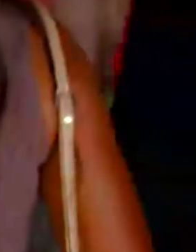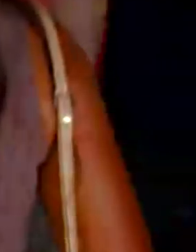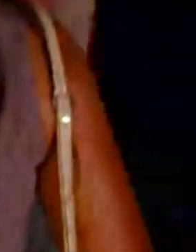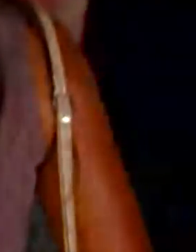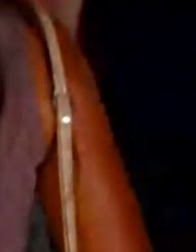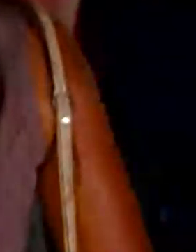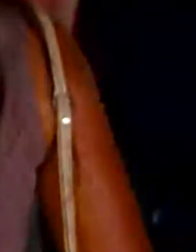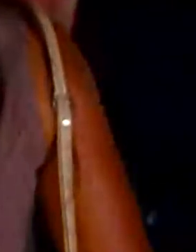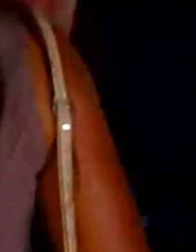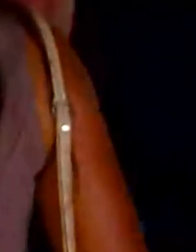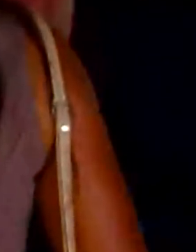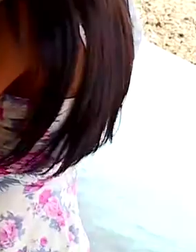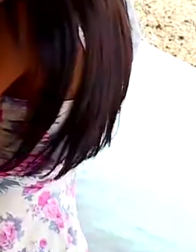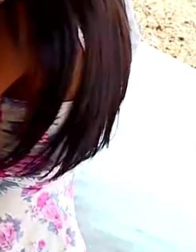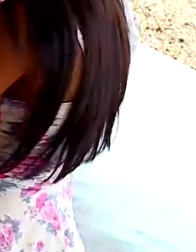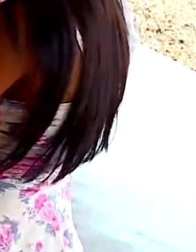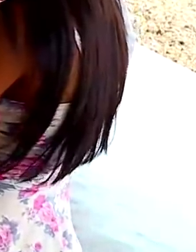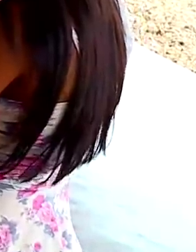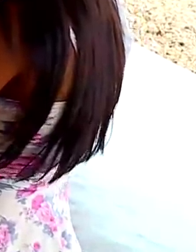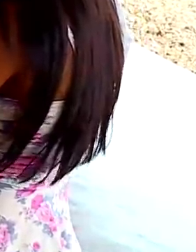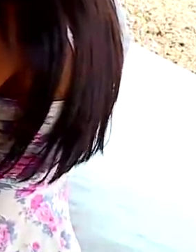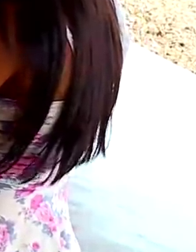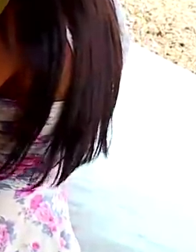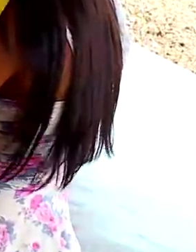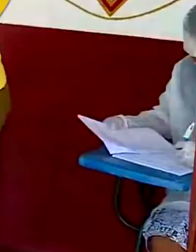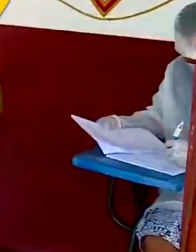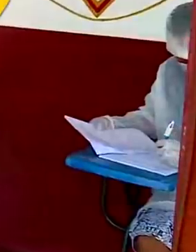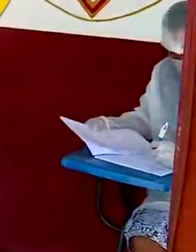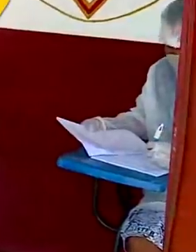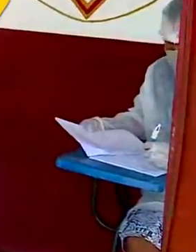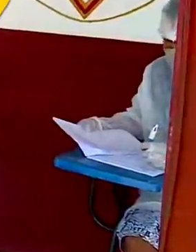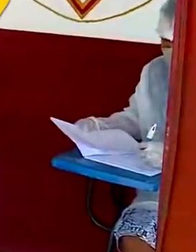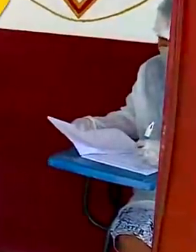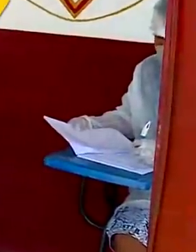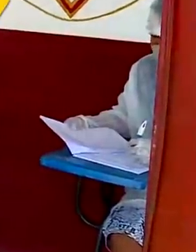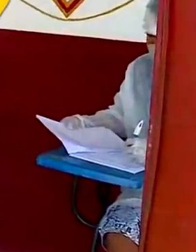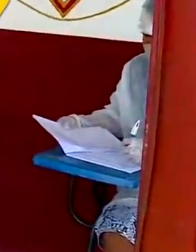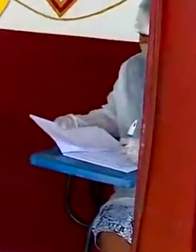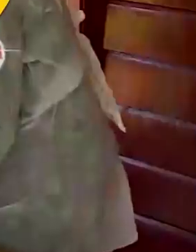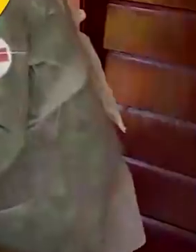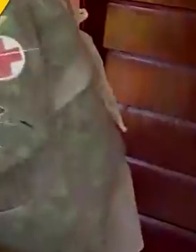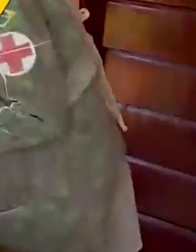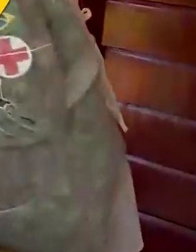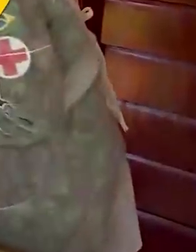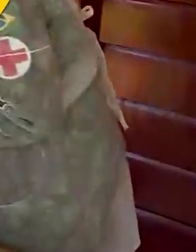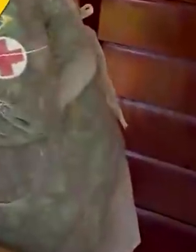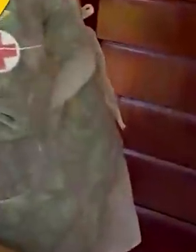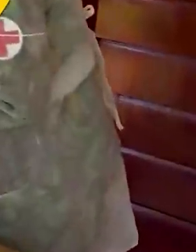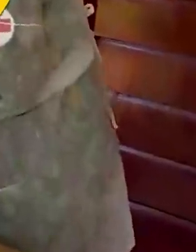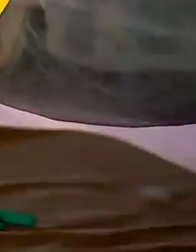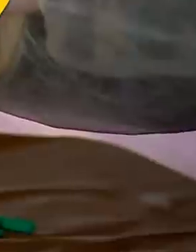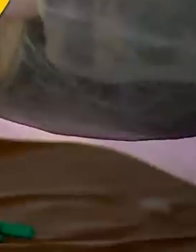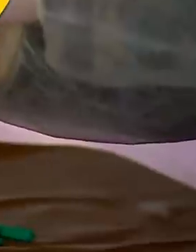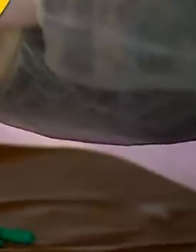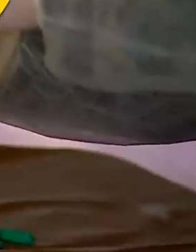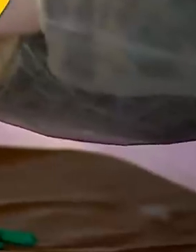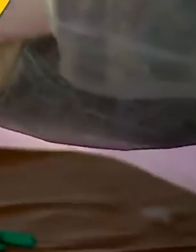e Legendas por Quintena Coelho